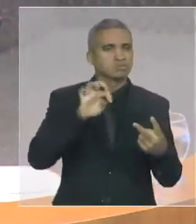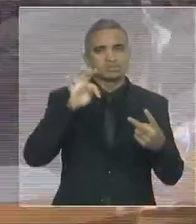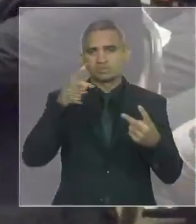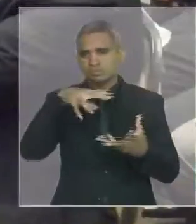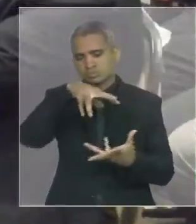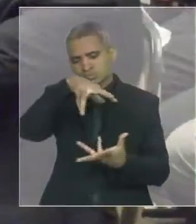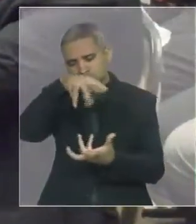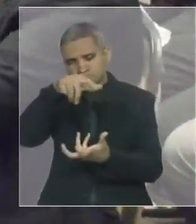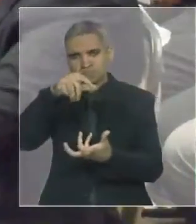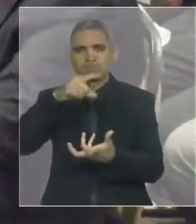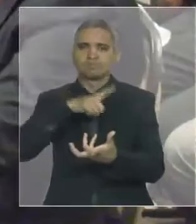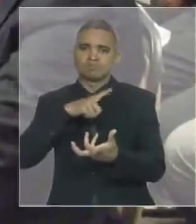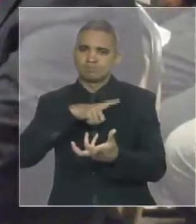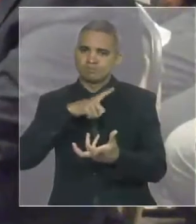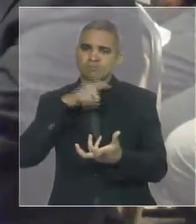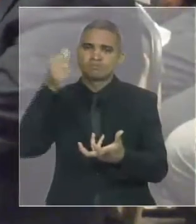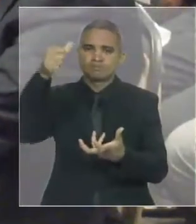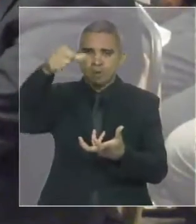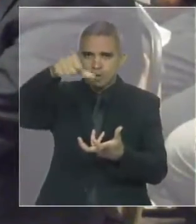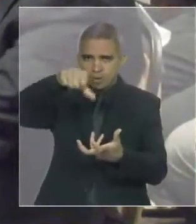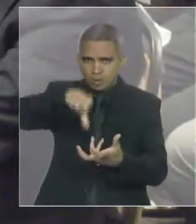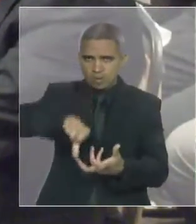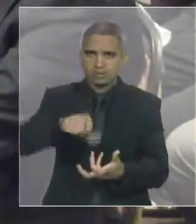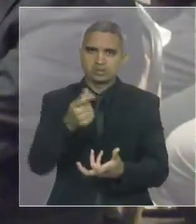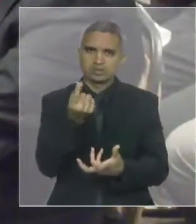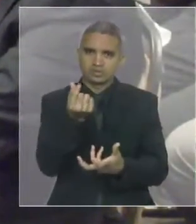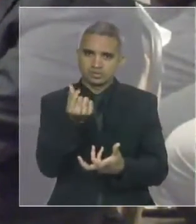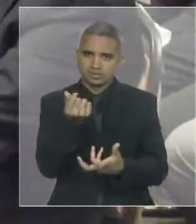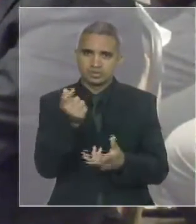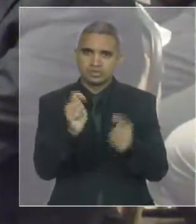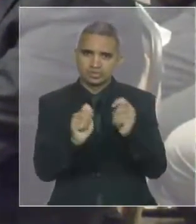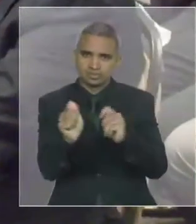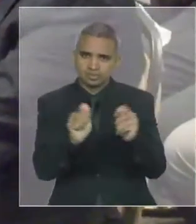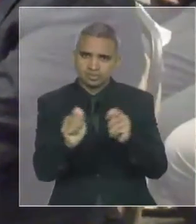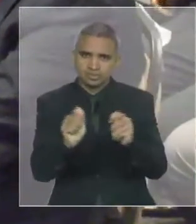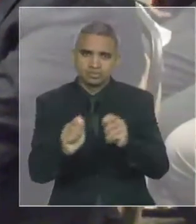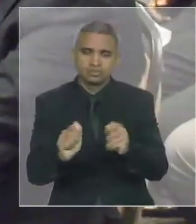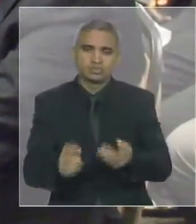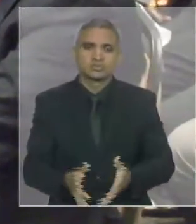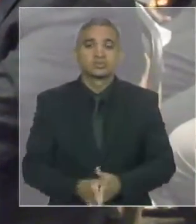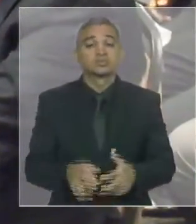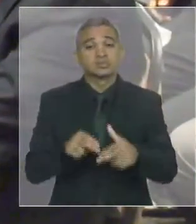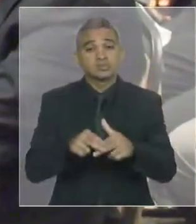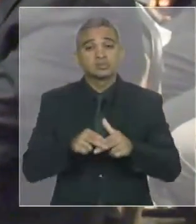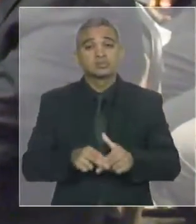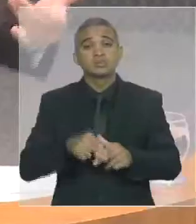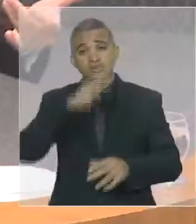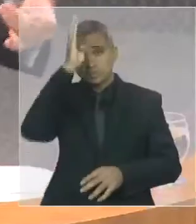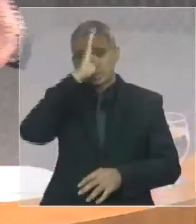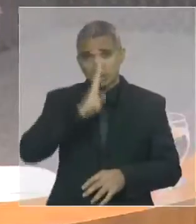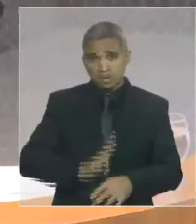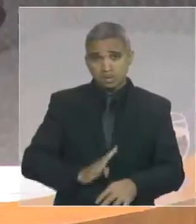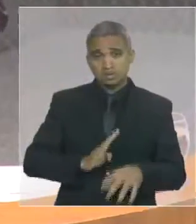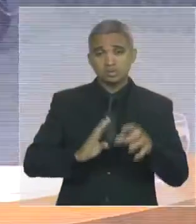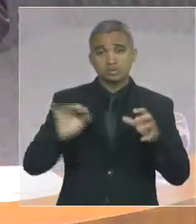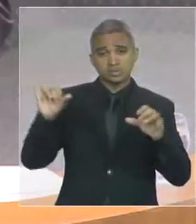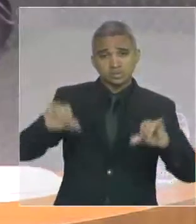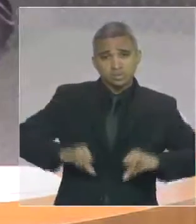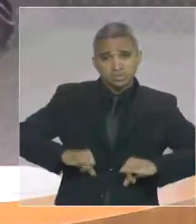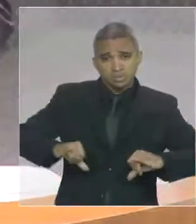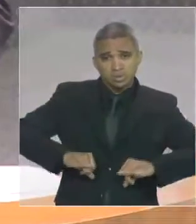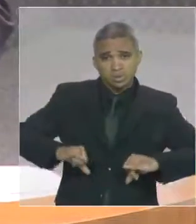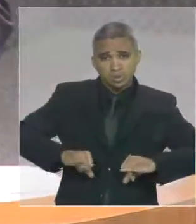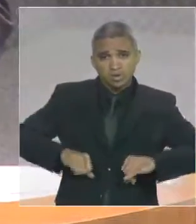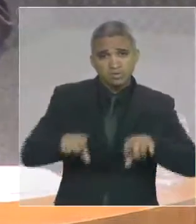transnacional nesta crise, que nos atinge fortemente, especialmente porque o Brasil e o Maranhão são,